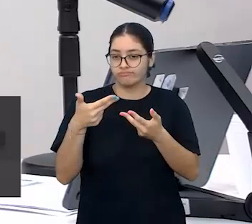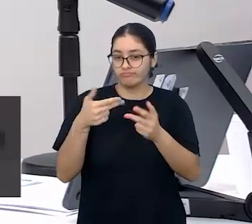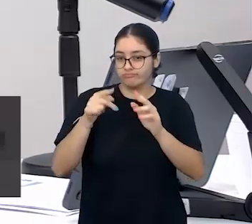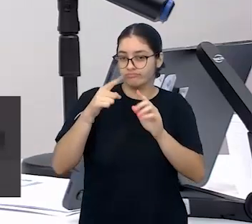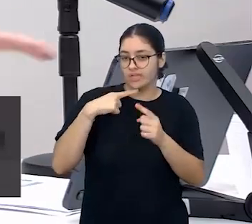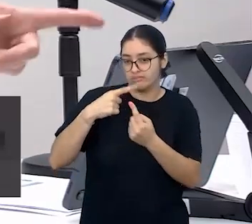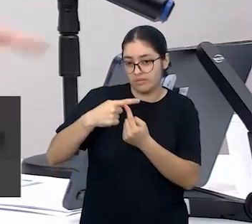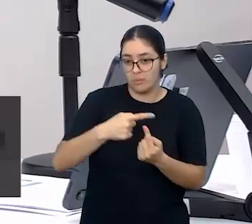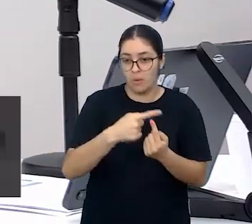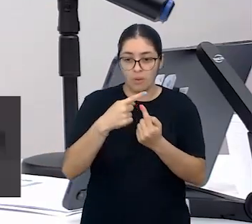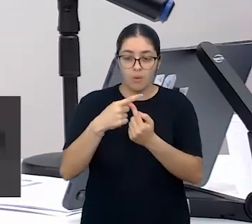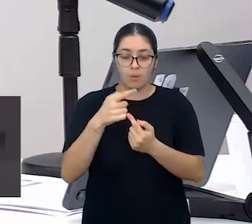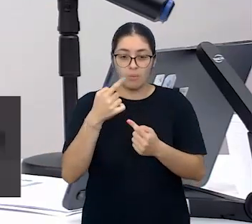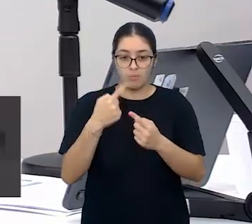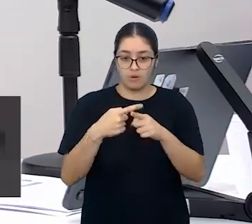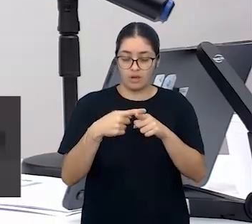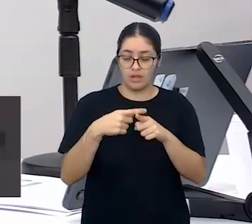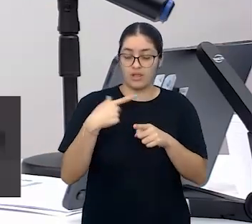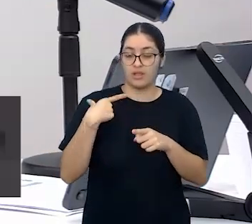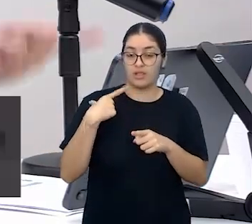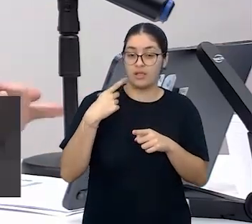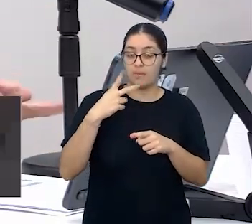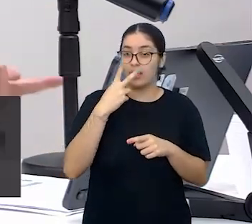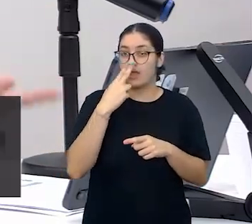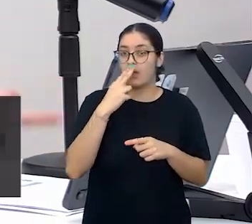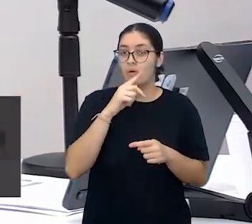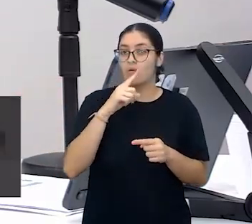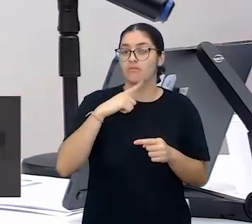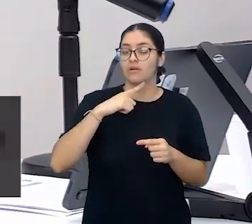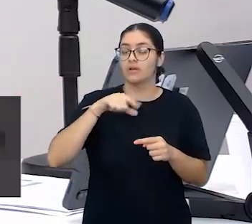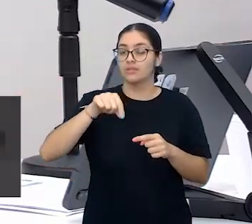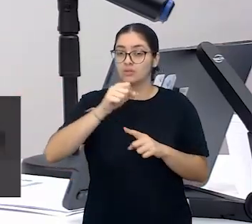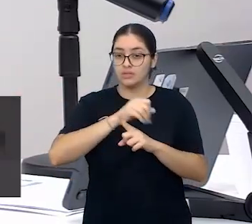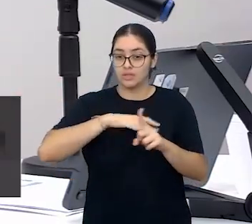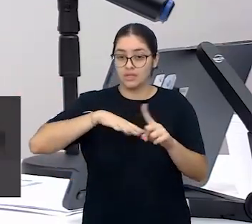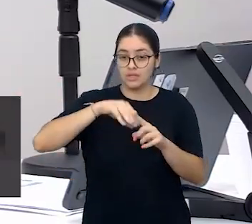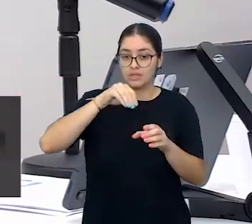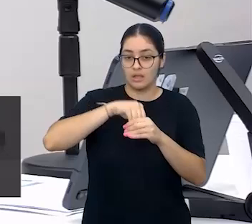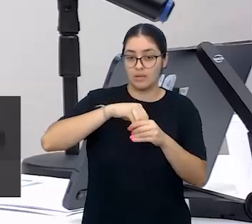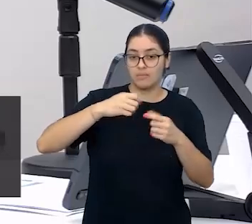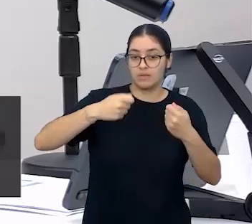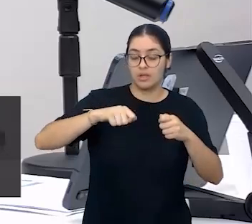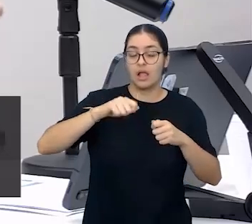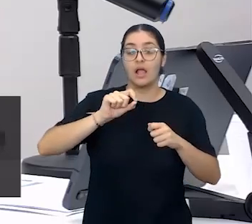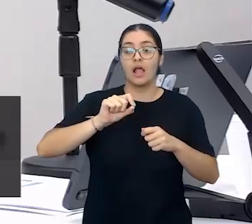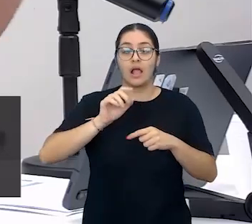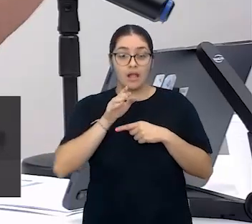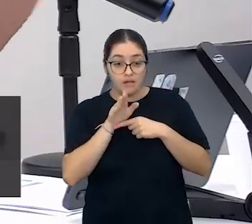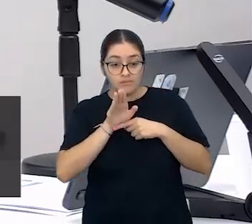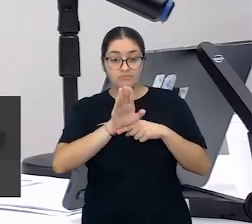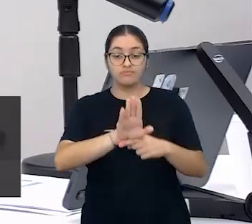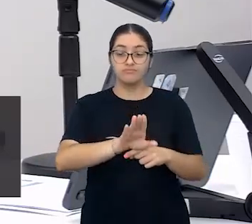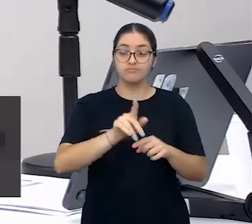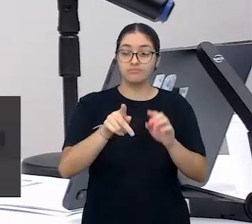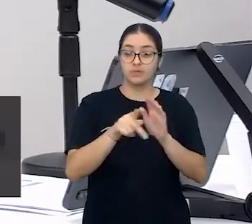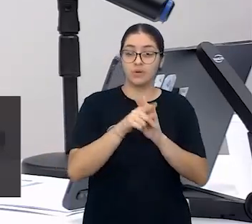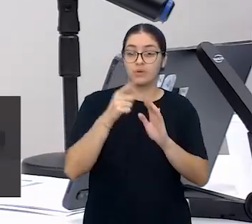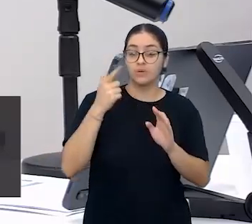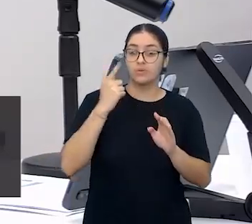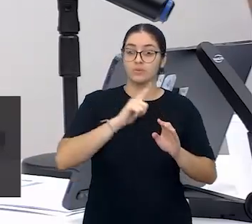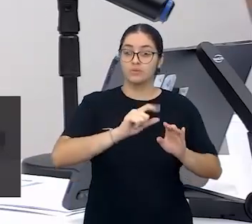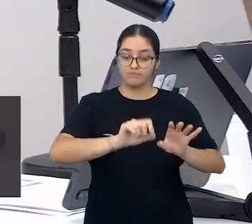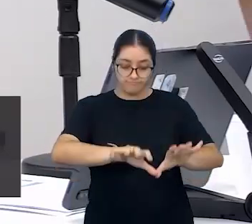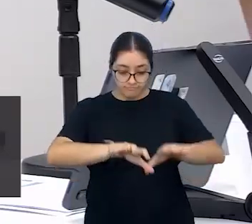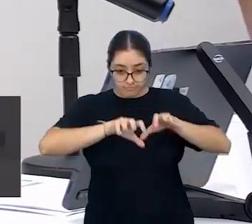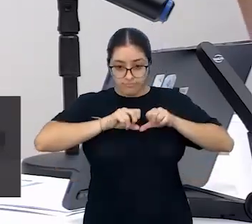é algo que circula no nosso meio, tem uma função social e essa função social me ajuda a aquisição da escrita